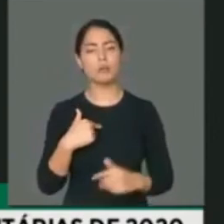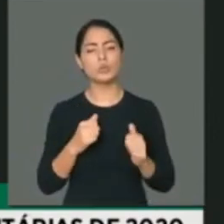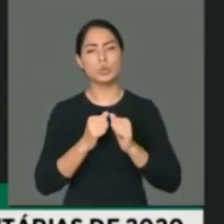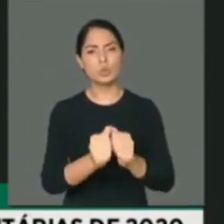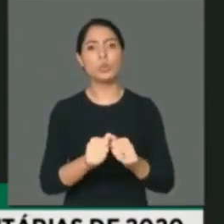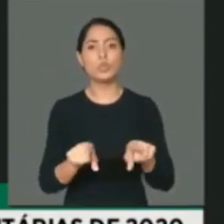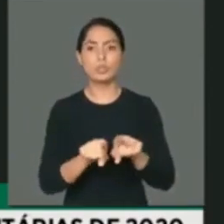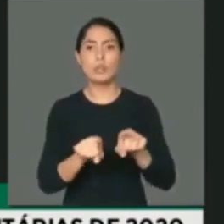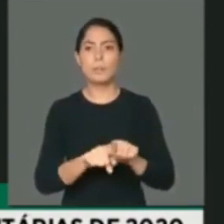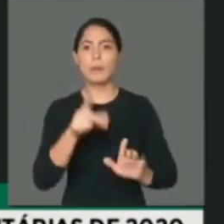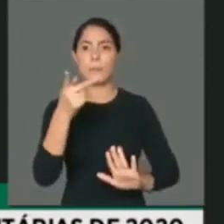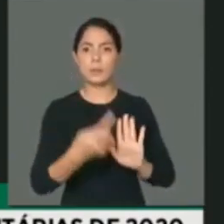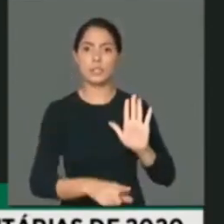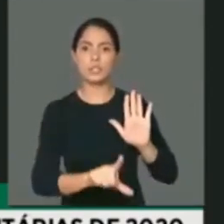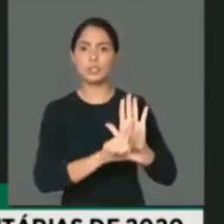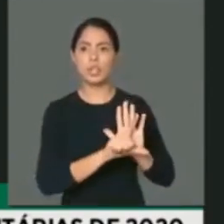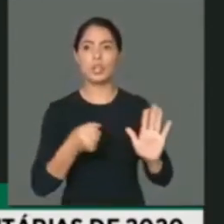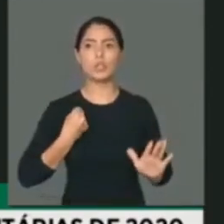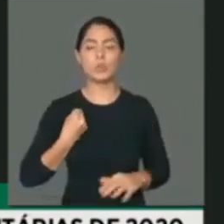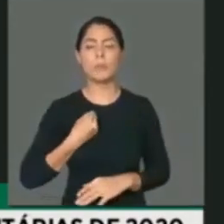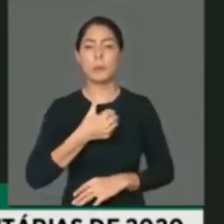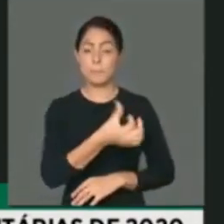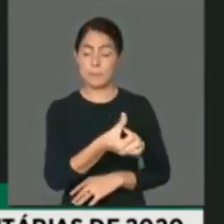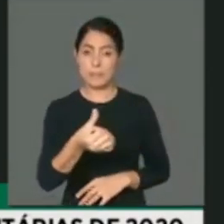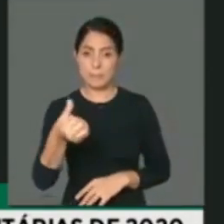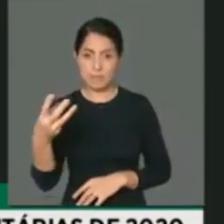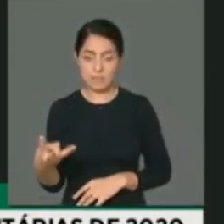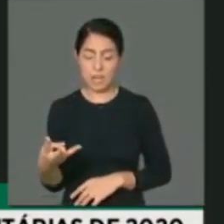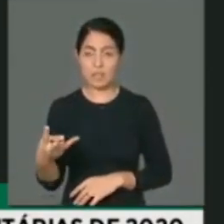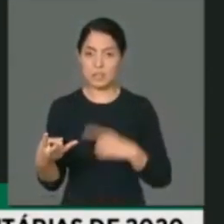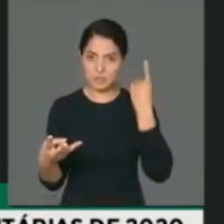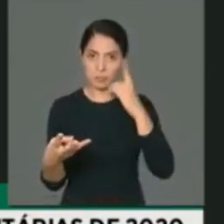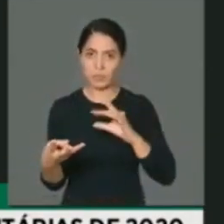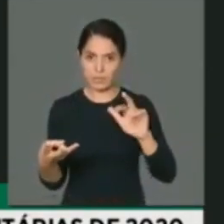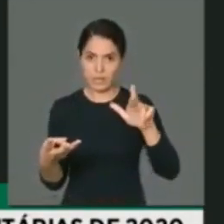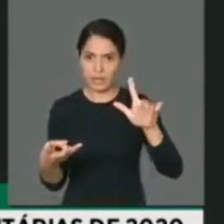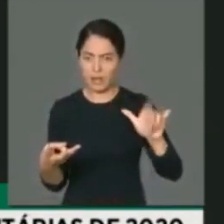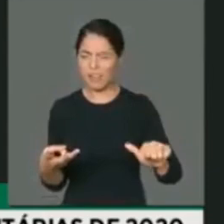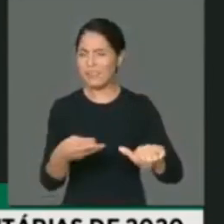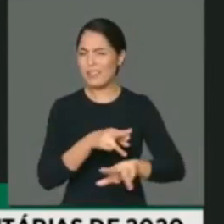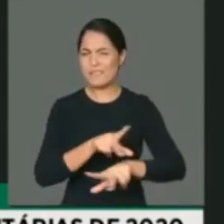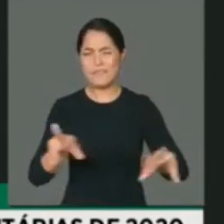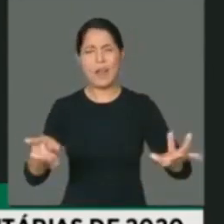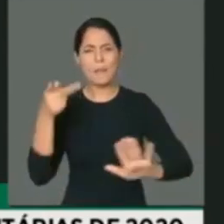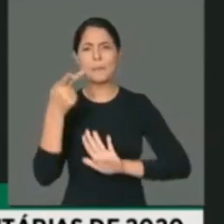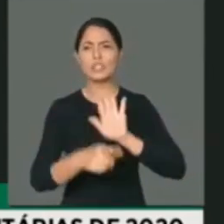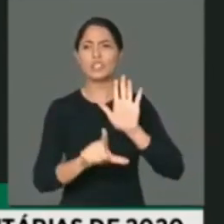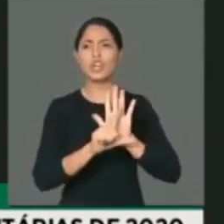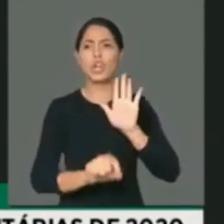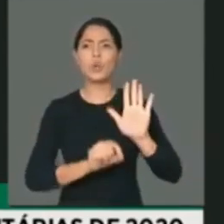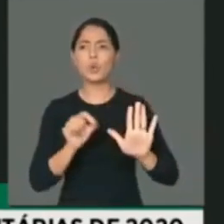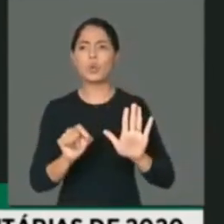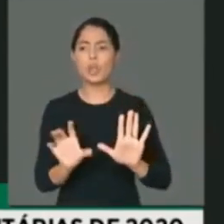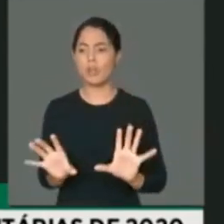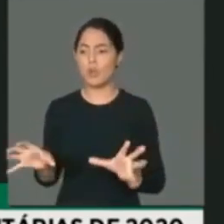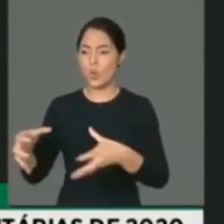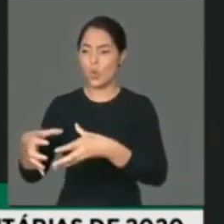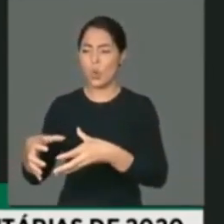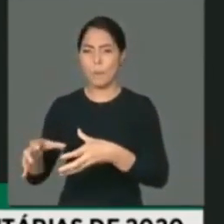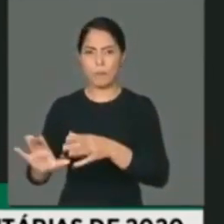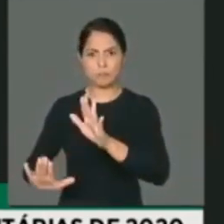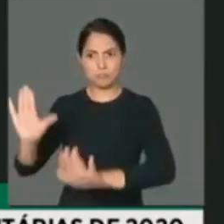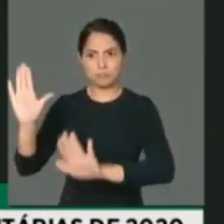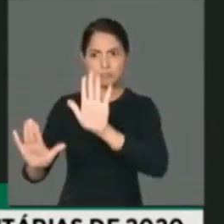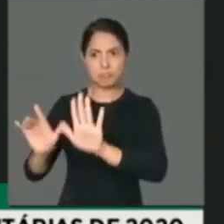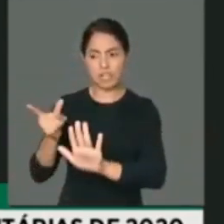663 da deputada Carla Zambelli e outros PLs que definem a destinação do fundo eleitoral e do fundo partidário